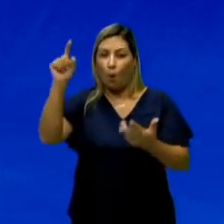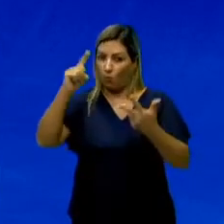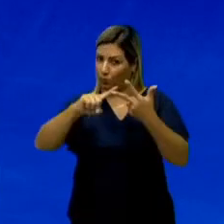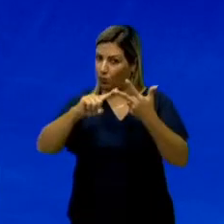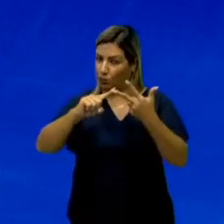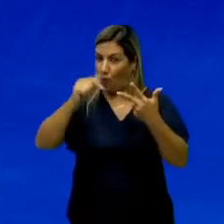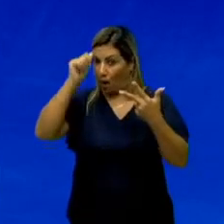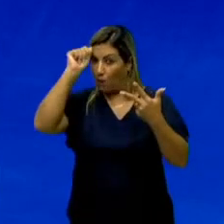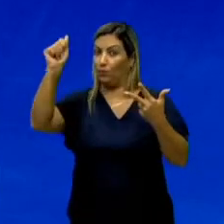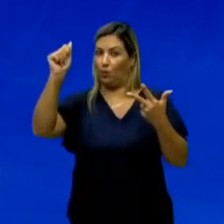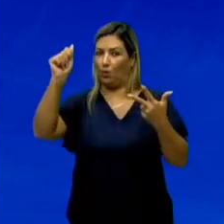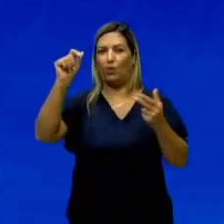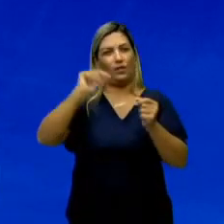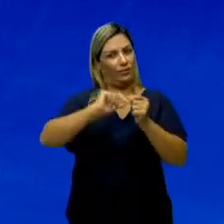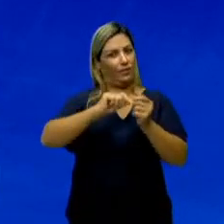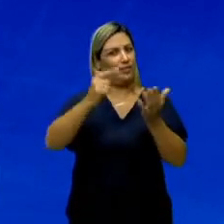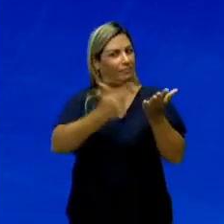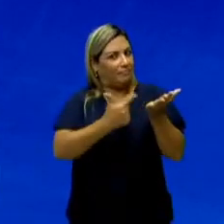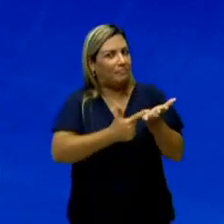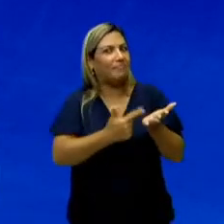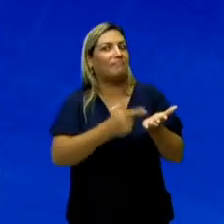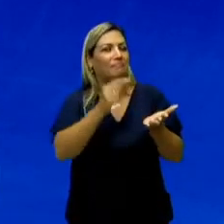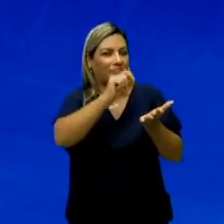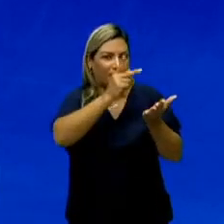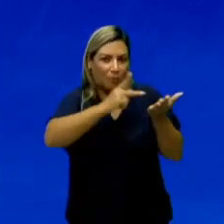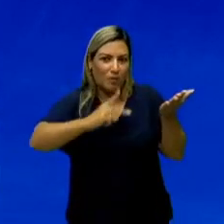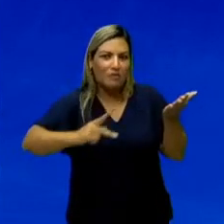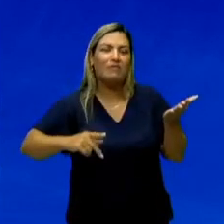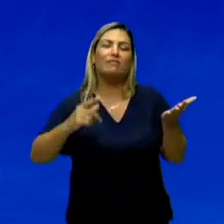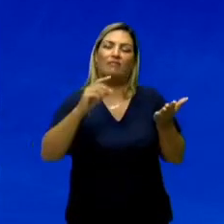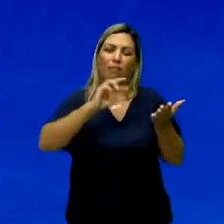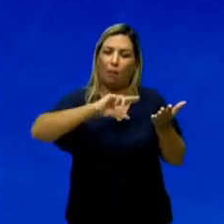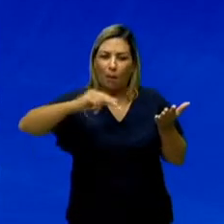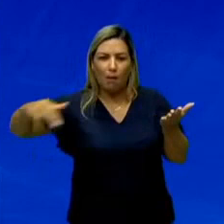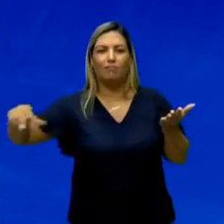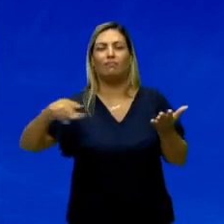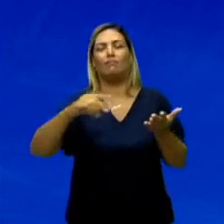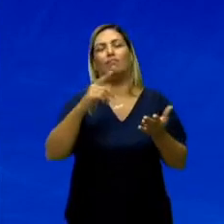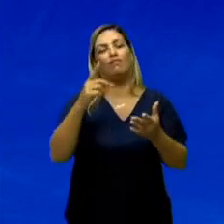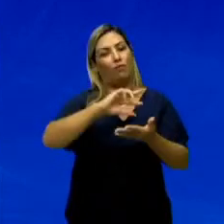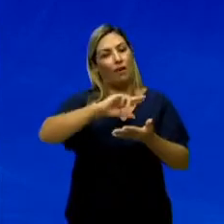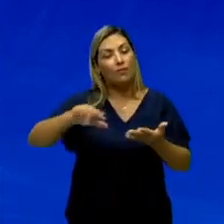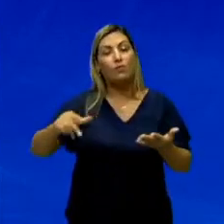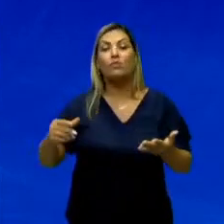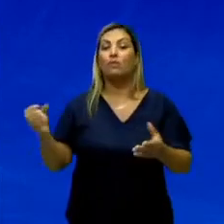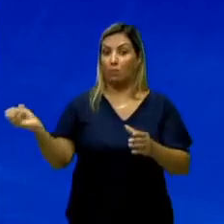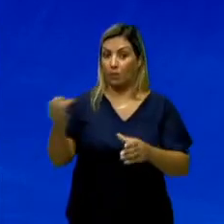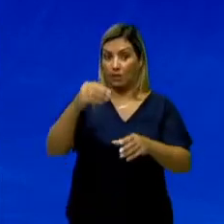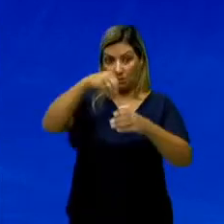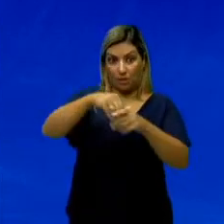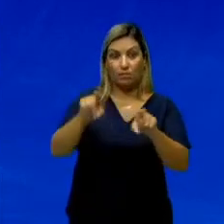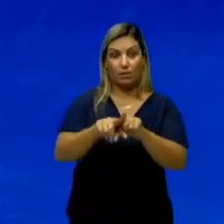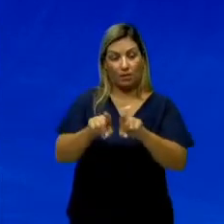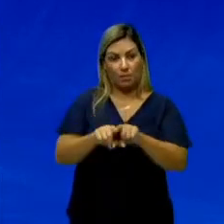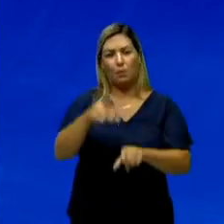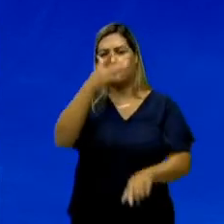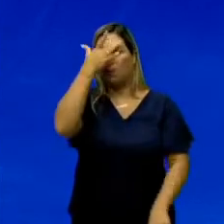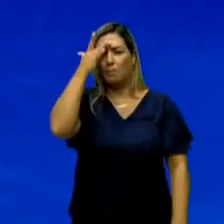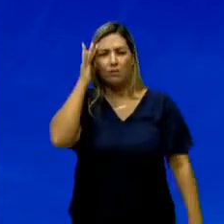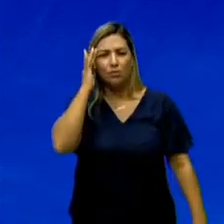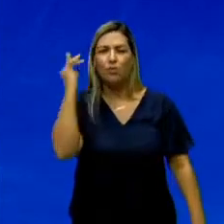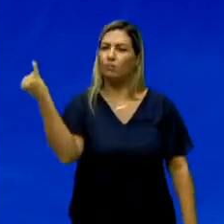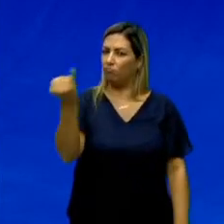produziu muito, que vai trabalhar também no modernismo, que foi alguém que teve uma